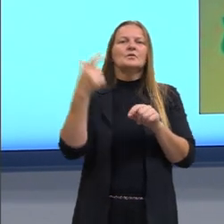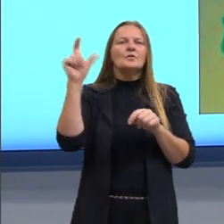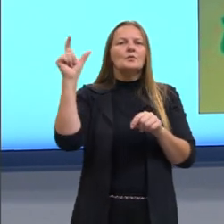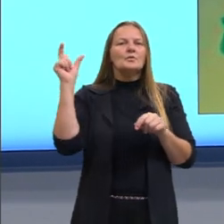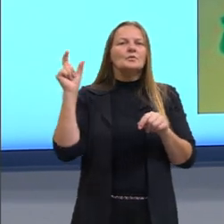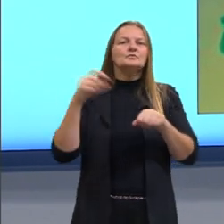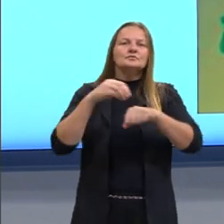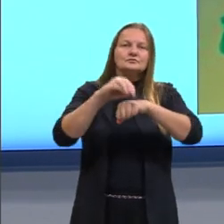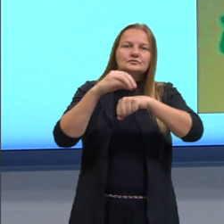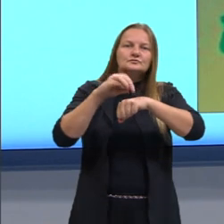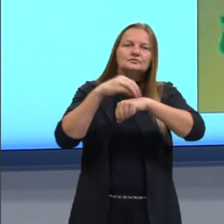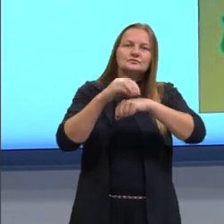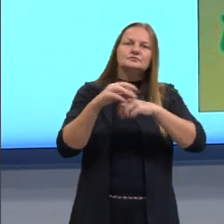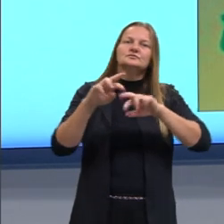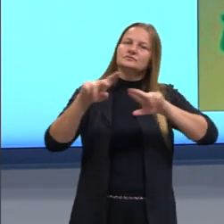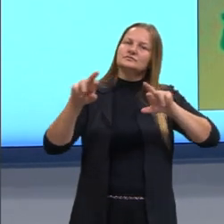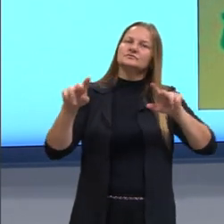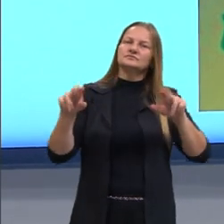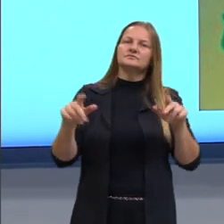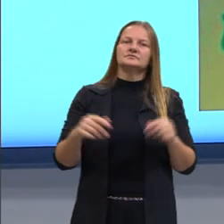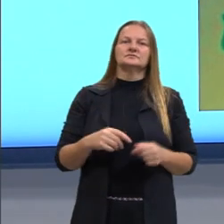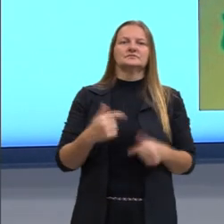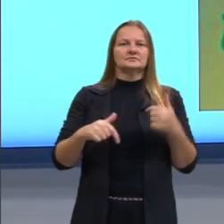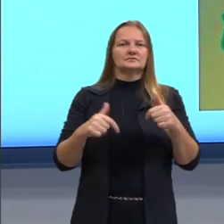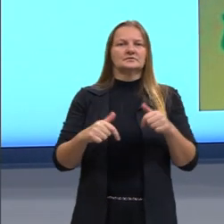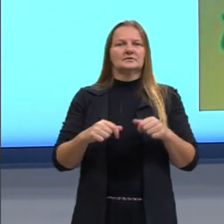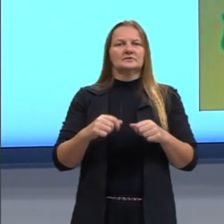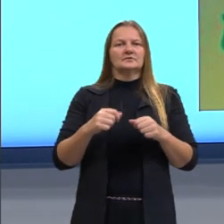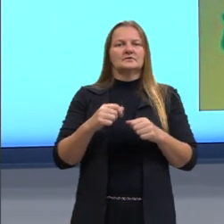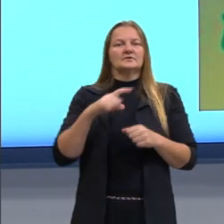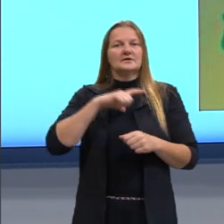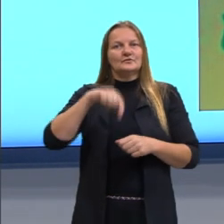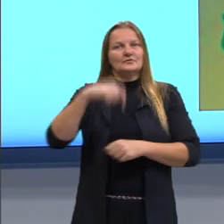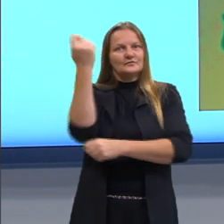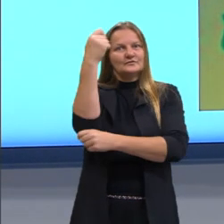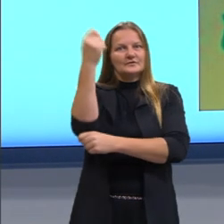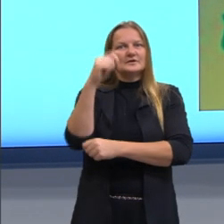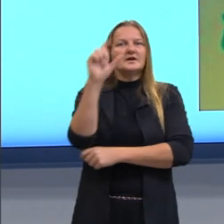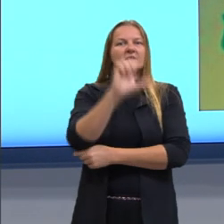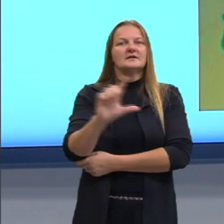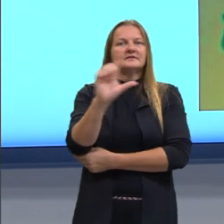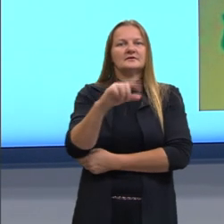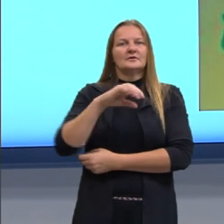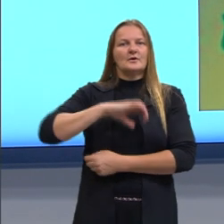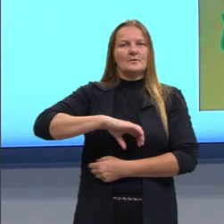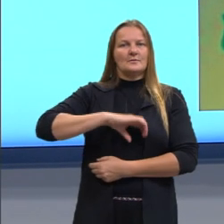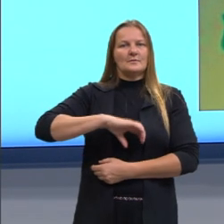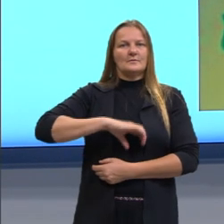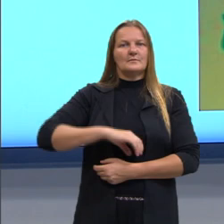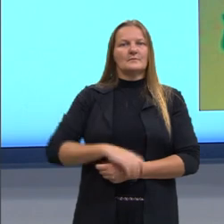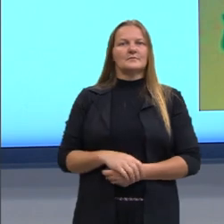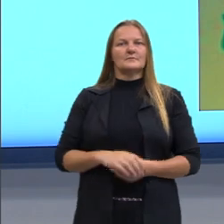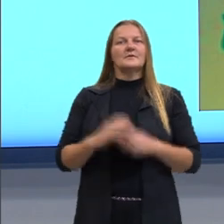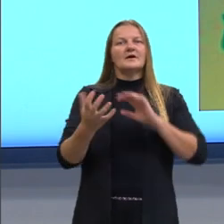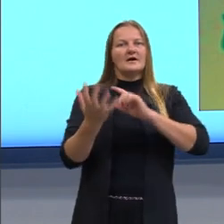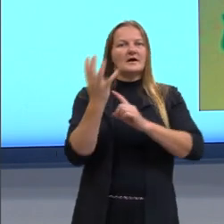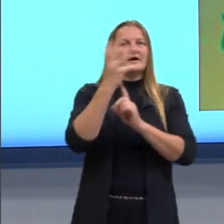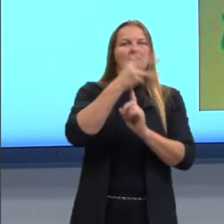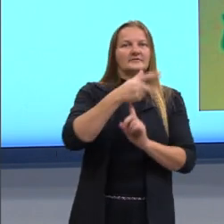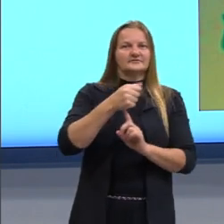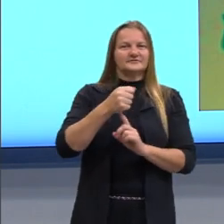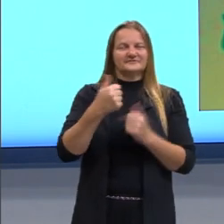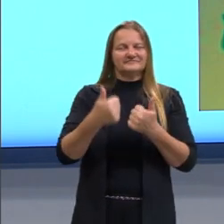outros componentes curriculares que eu trabalho na rede estadual, que é literatura, português e artes.